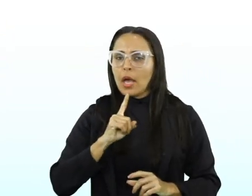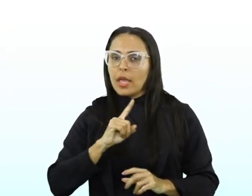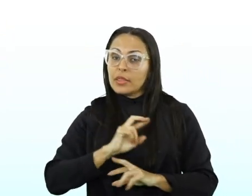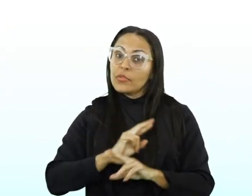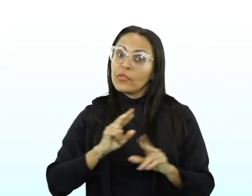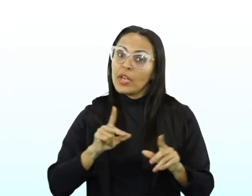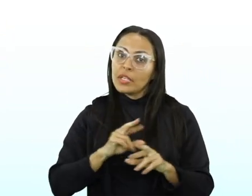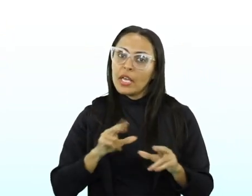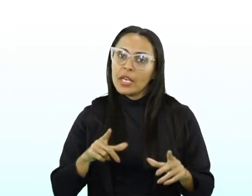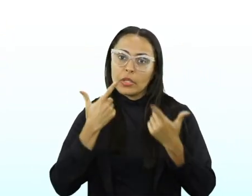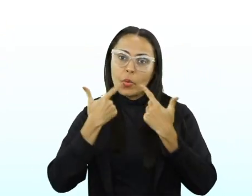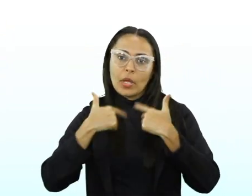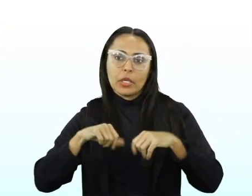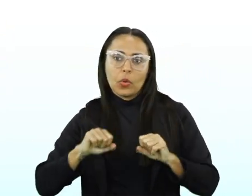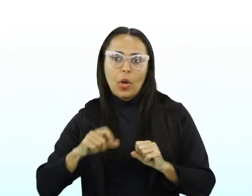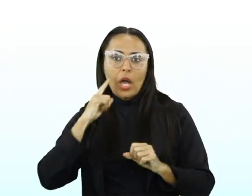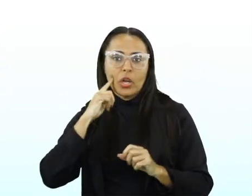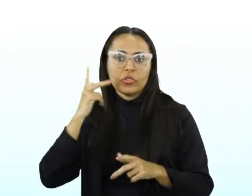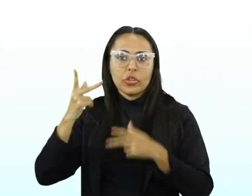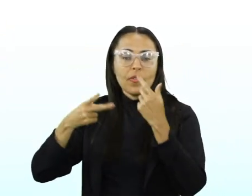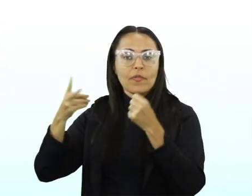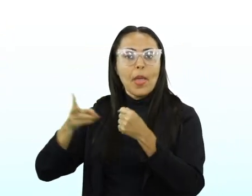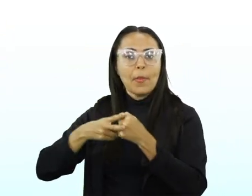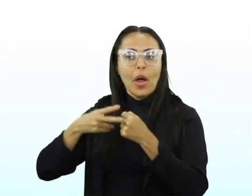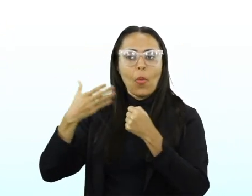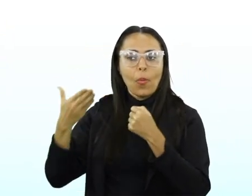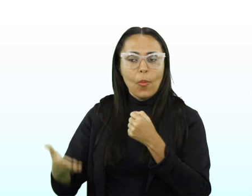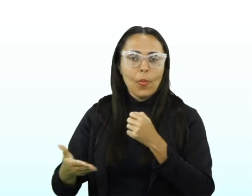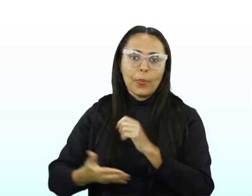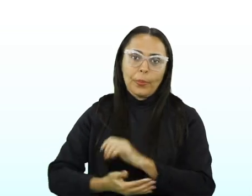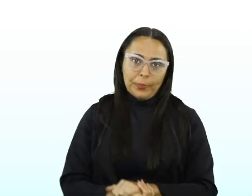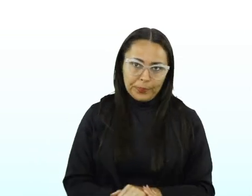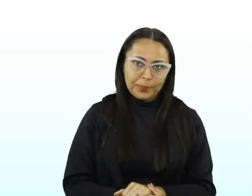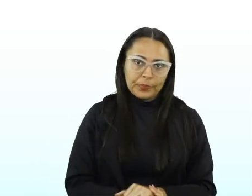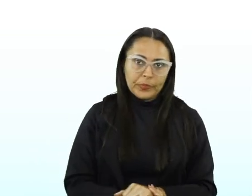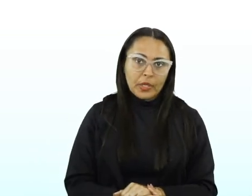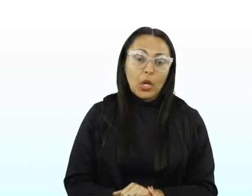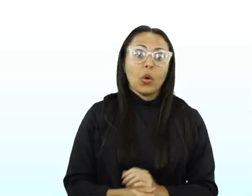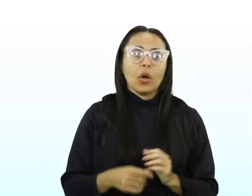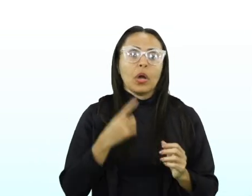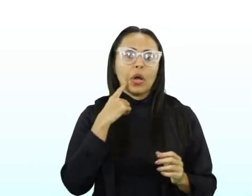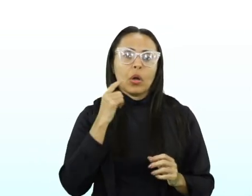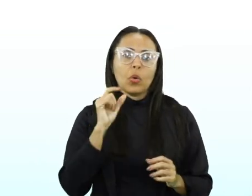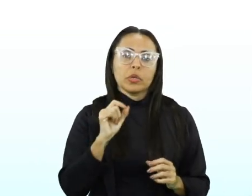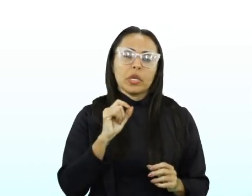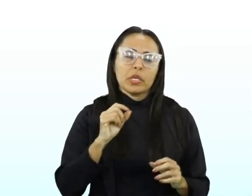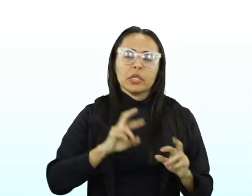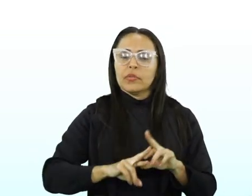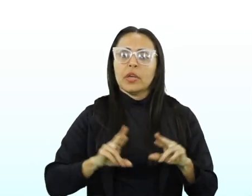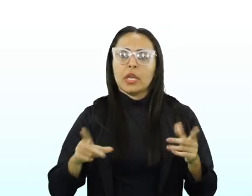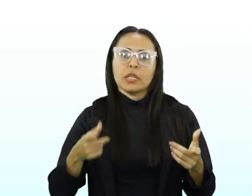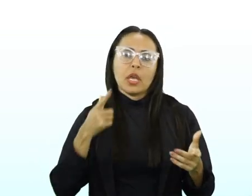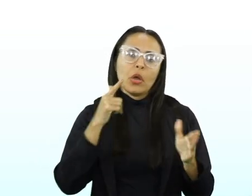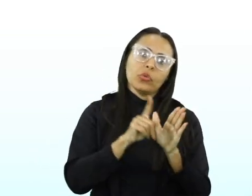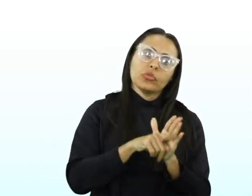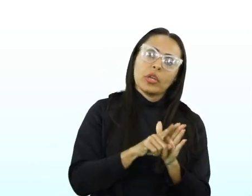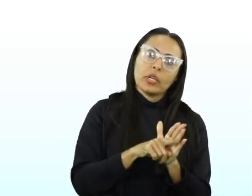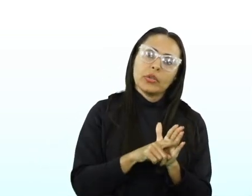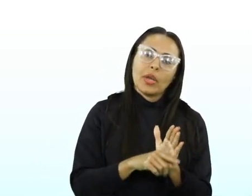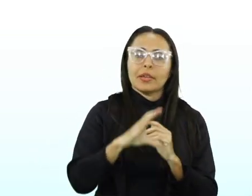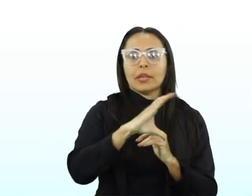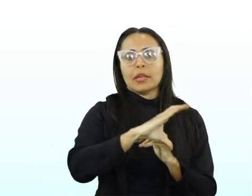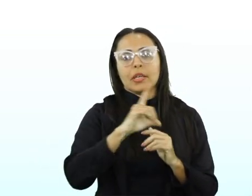em cima de uma linguagem verbal, não é? Então, veja. Mas o que é que difere entre eles? O gênero. Então, o gênero é como se a